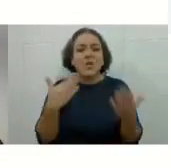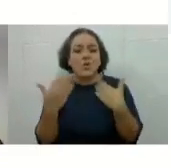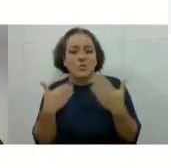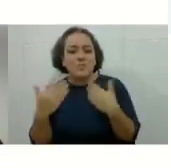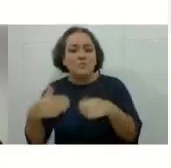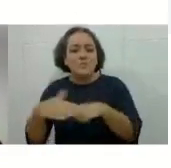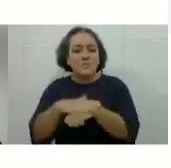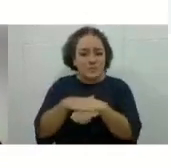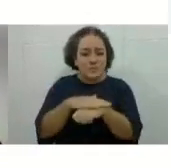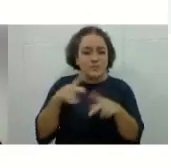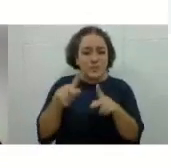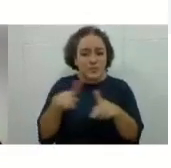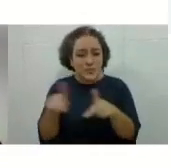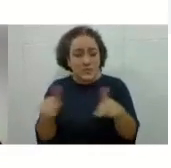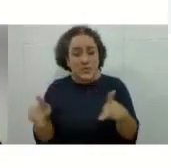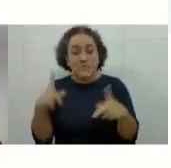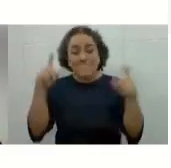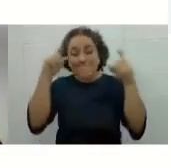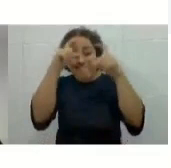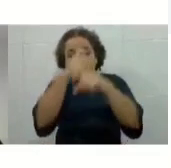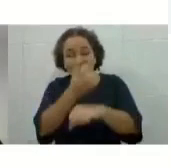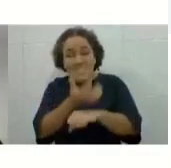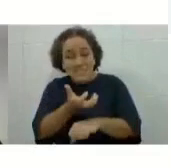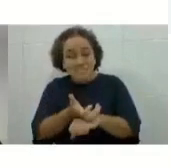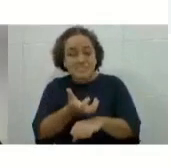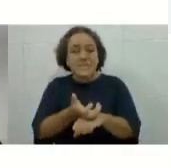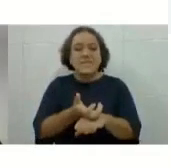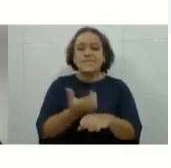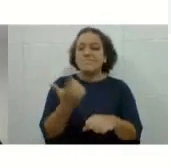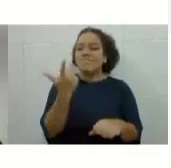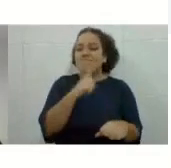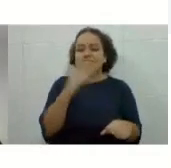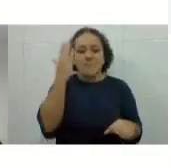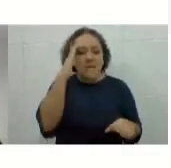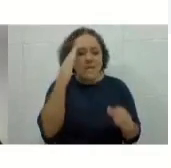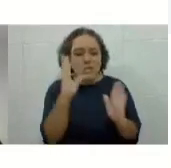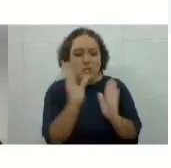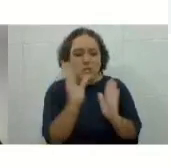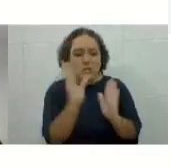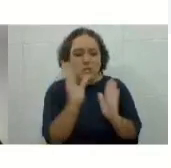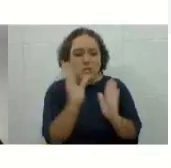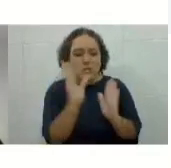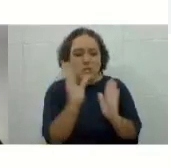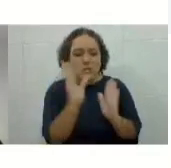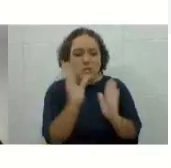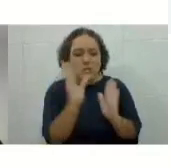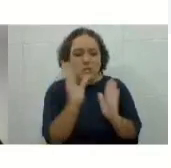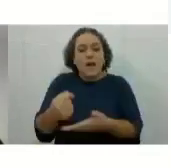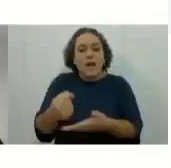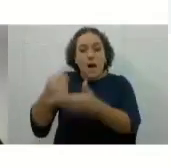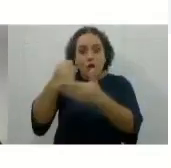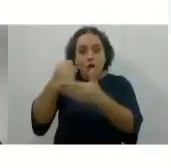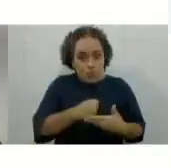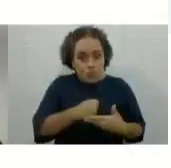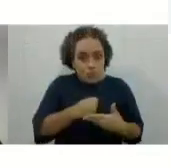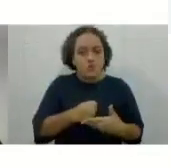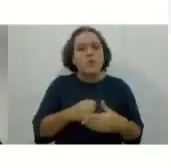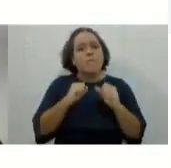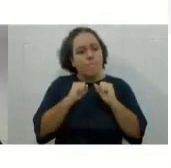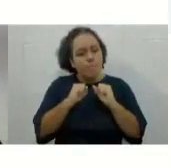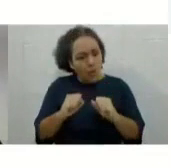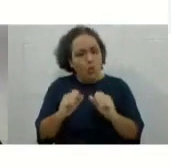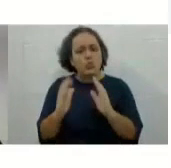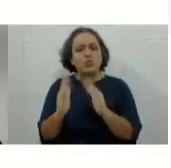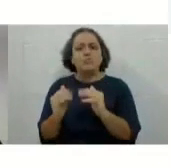está precisando de um outro tipo de intervenção do seu professor, entre em contato com ele.